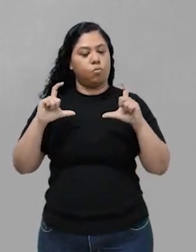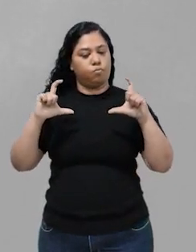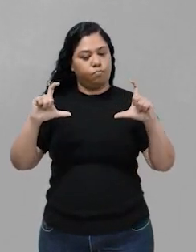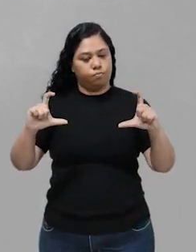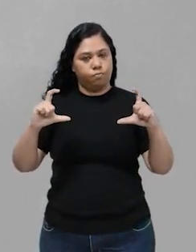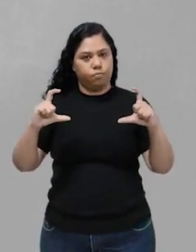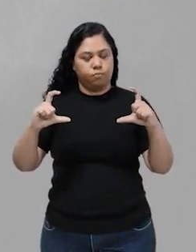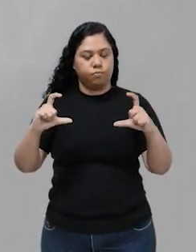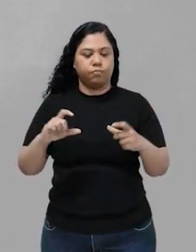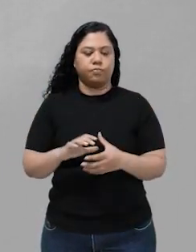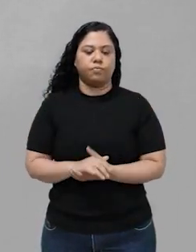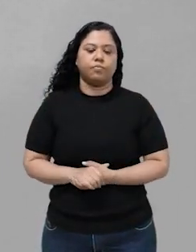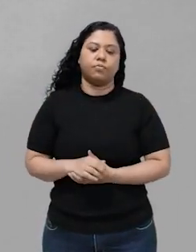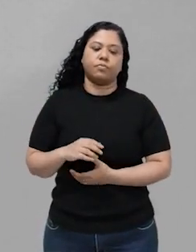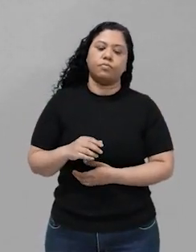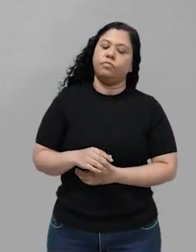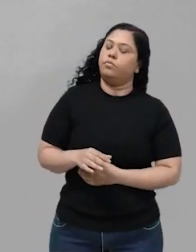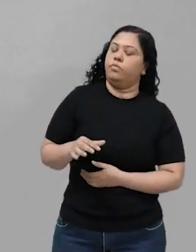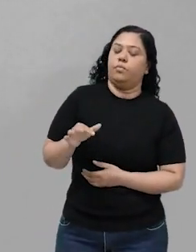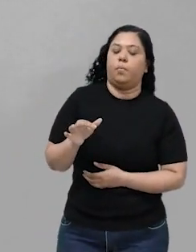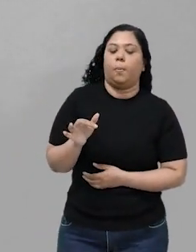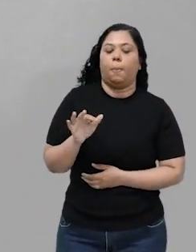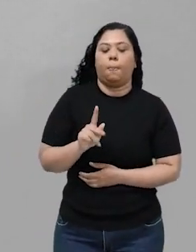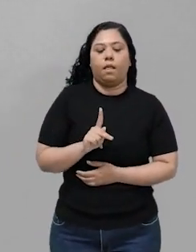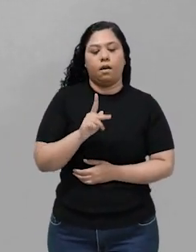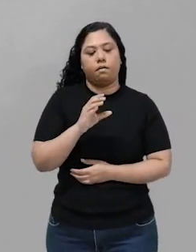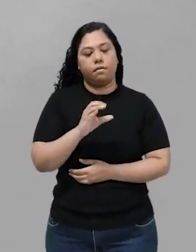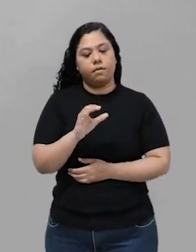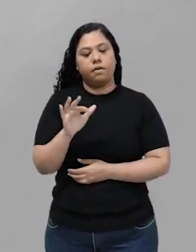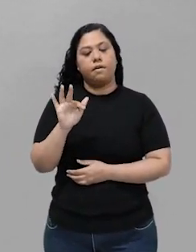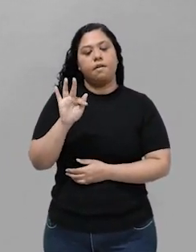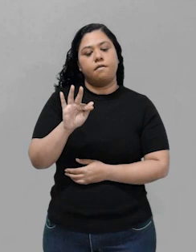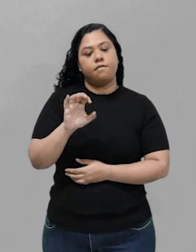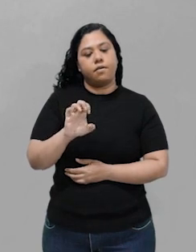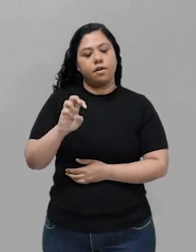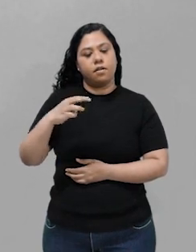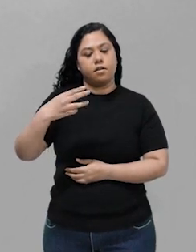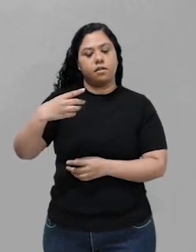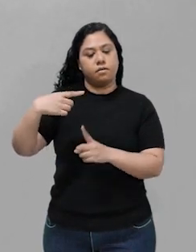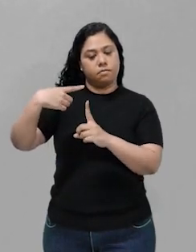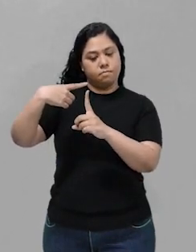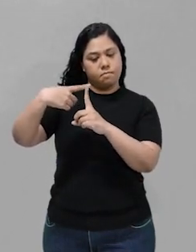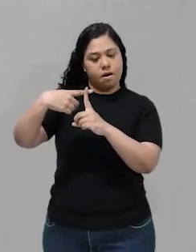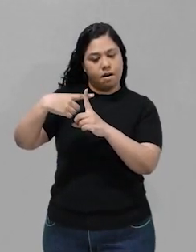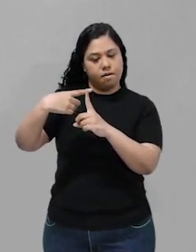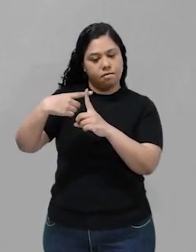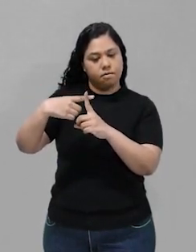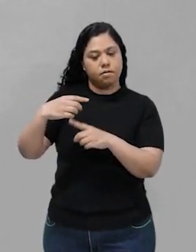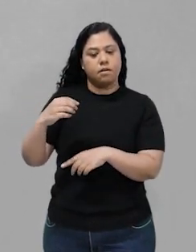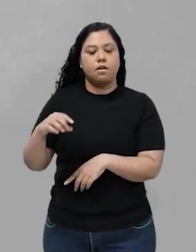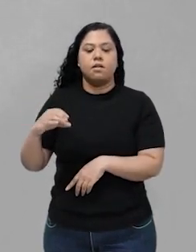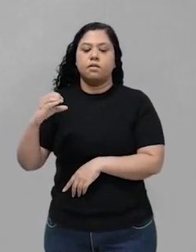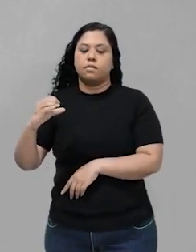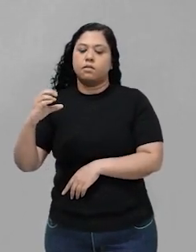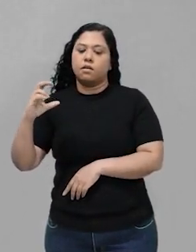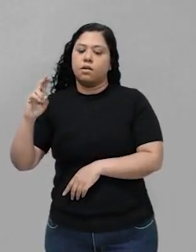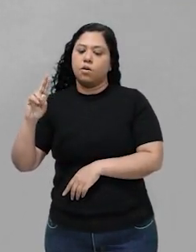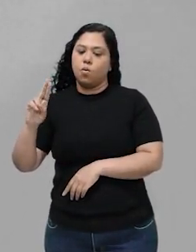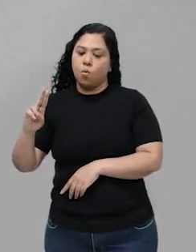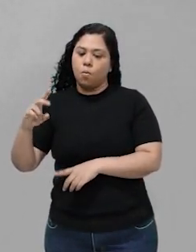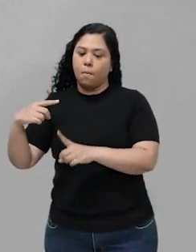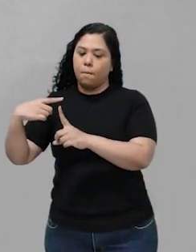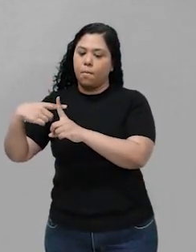Produtos. O ferro 3+, vezes o cobre mais 1, sobre os reagentes.